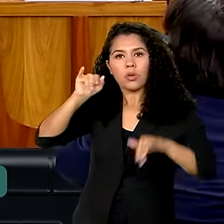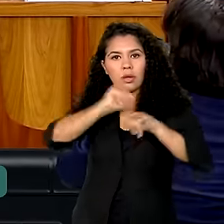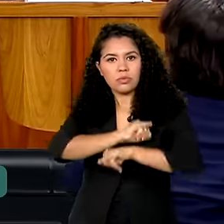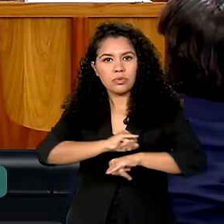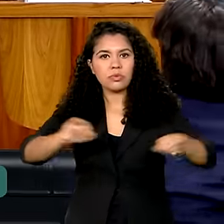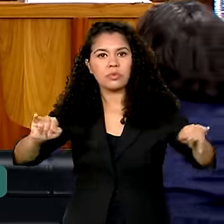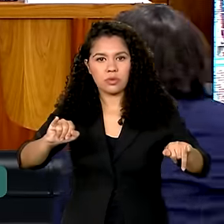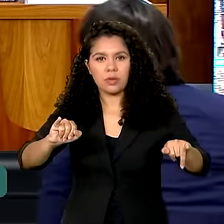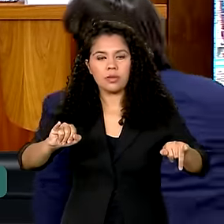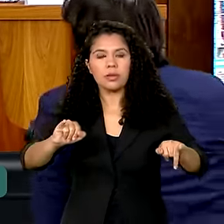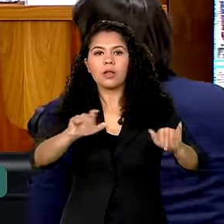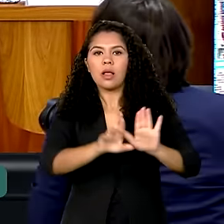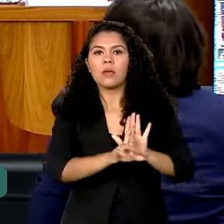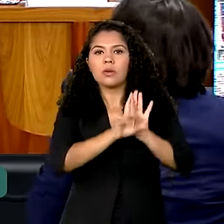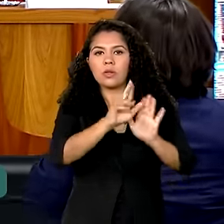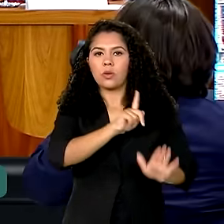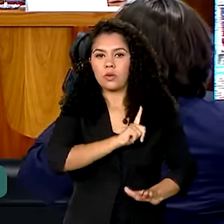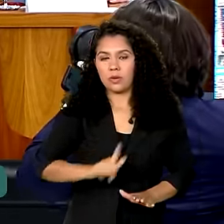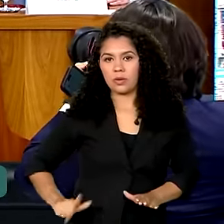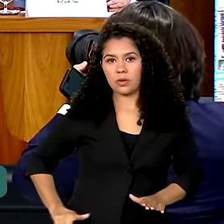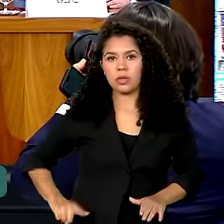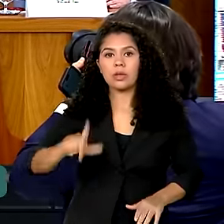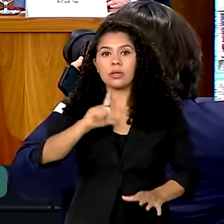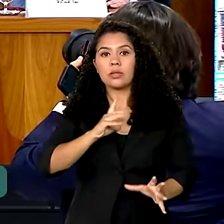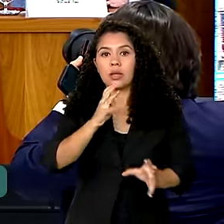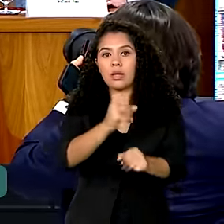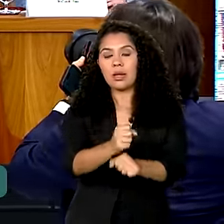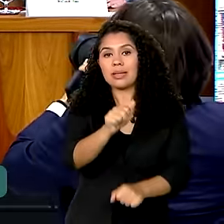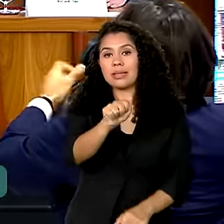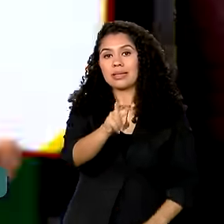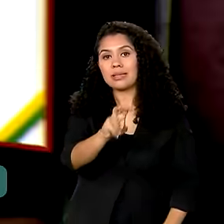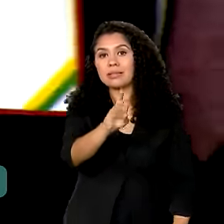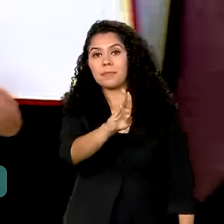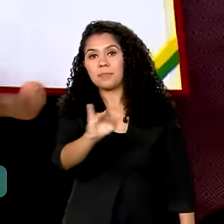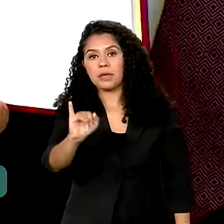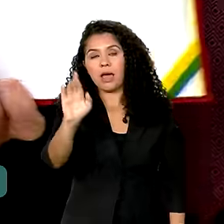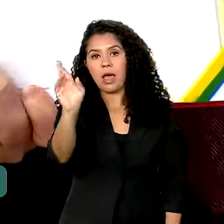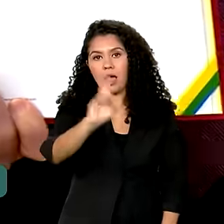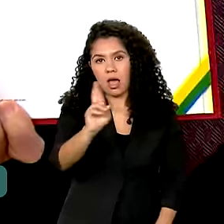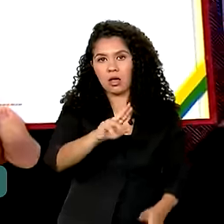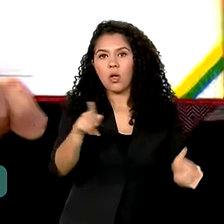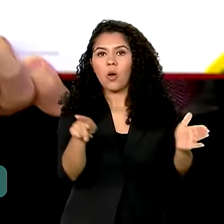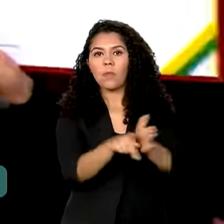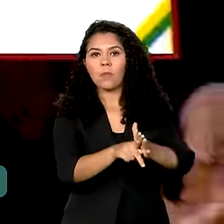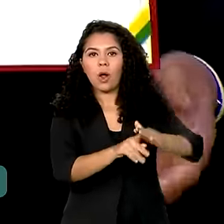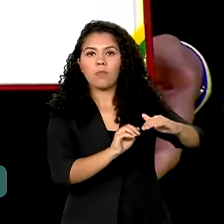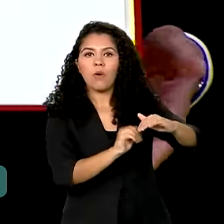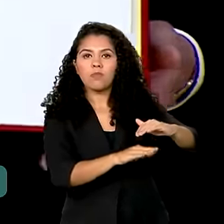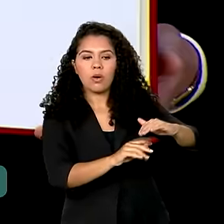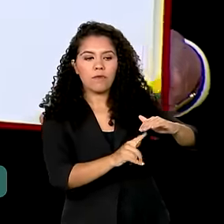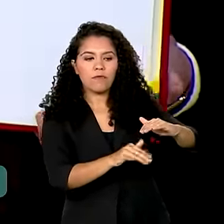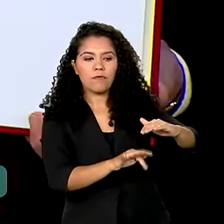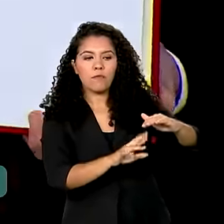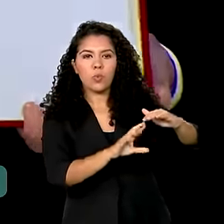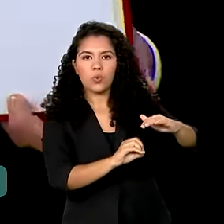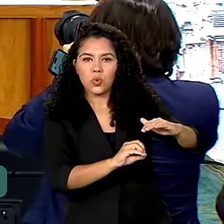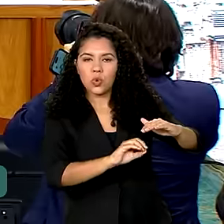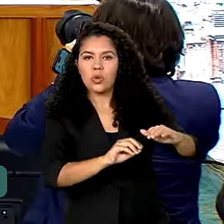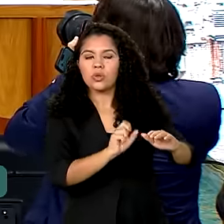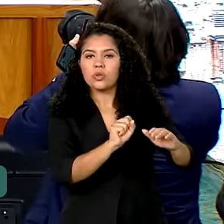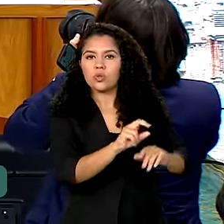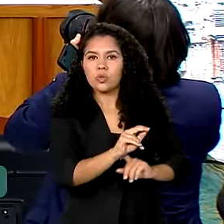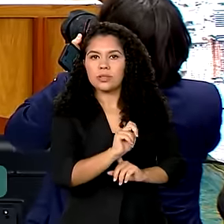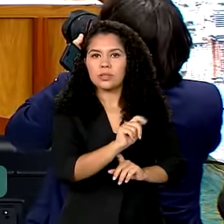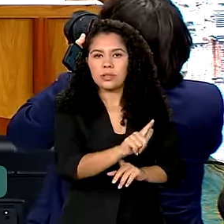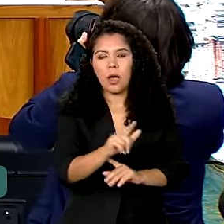estão linhas de financiamento no valor de 15 bilhões de reais do Fundo Social do BNDES para ajudar pequenas,